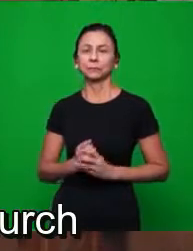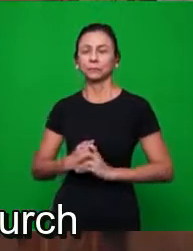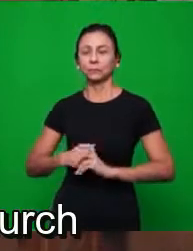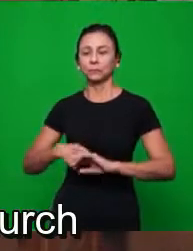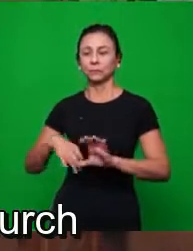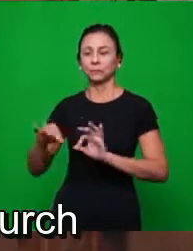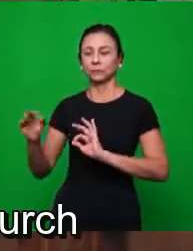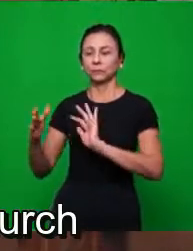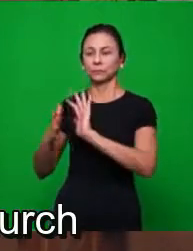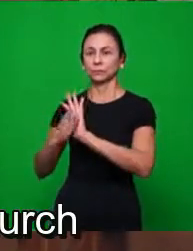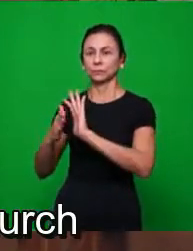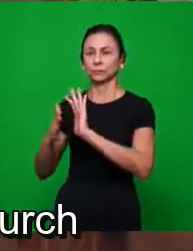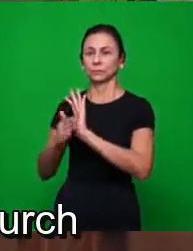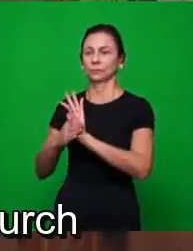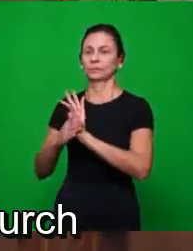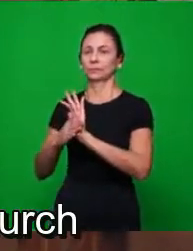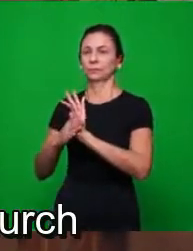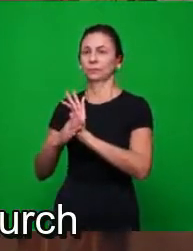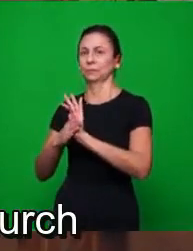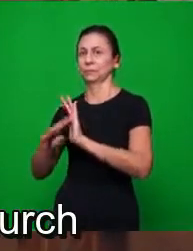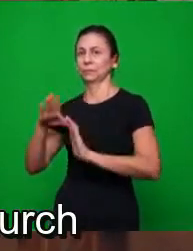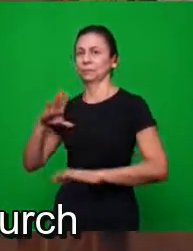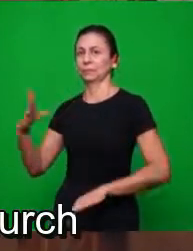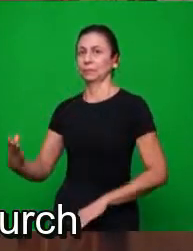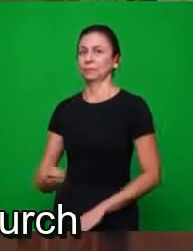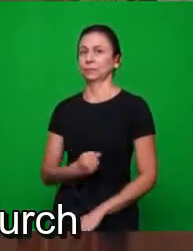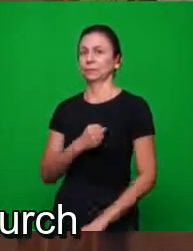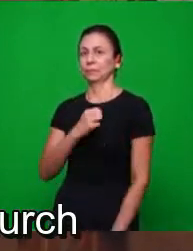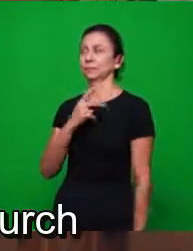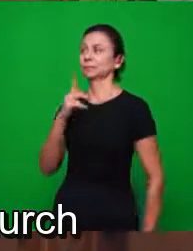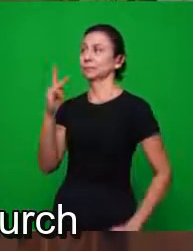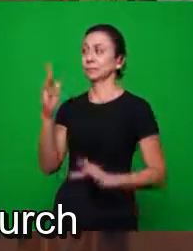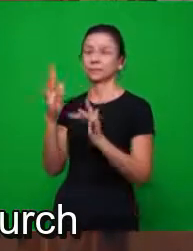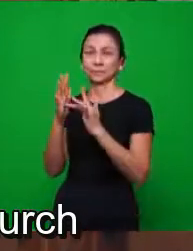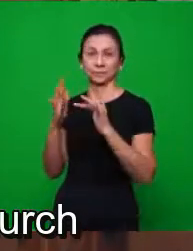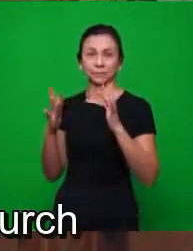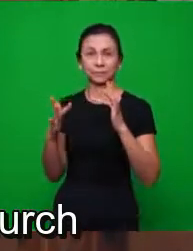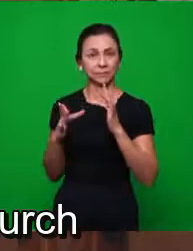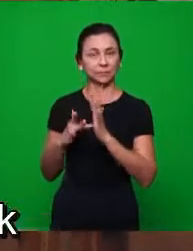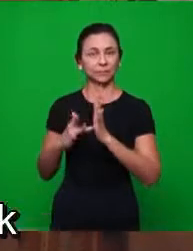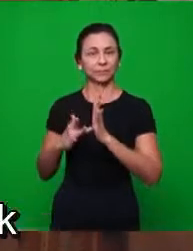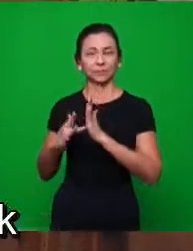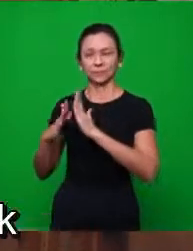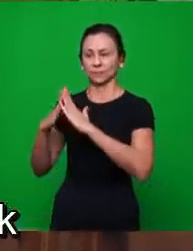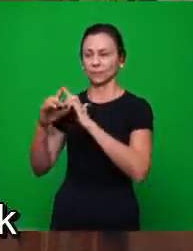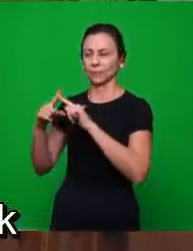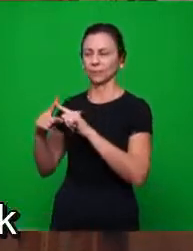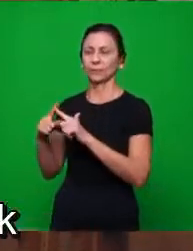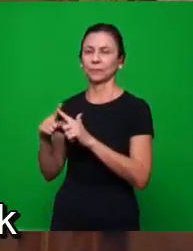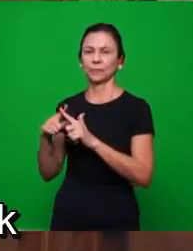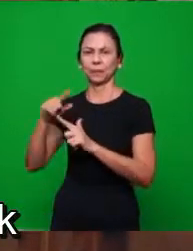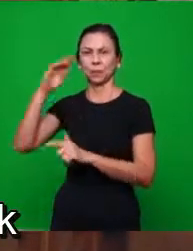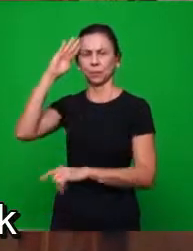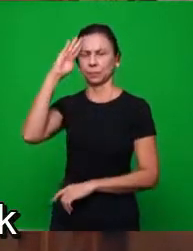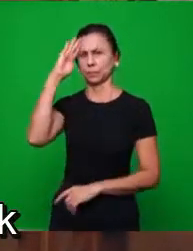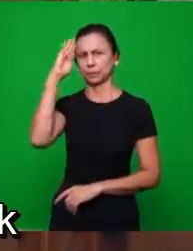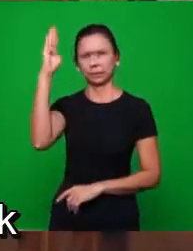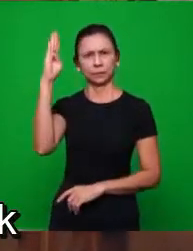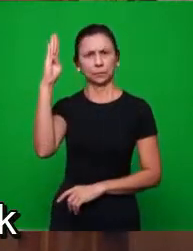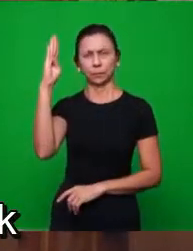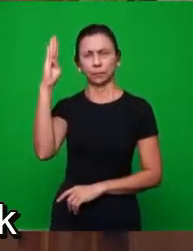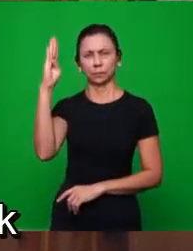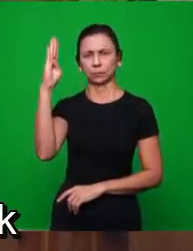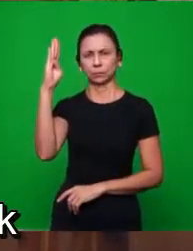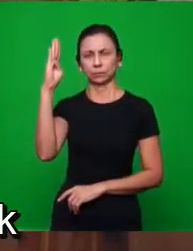do reino dele, do seu reino. Onde a Igreja é o centro desse projeto.